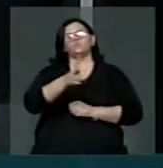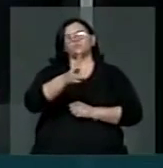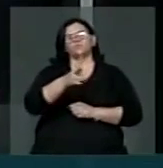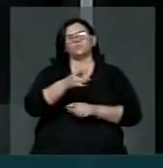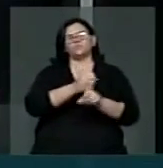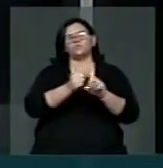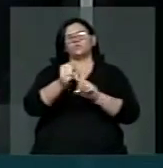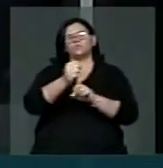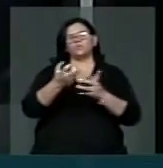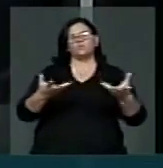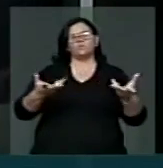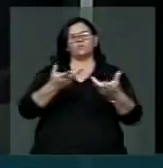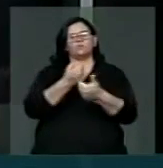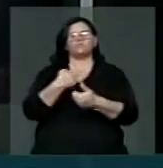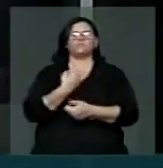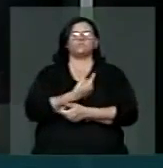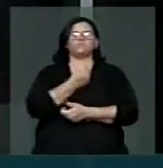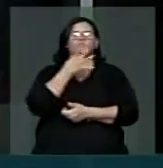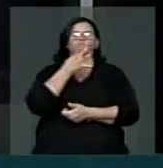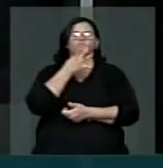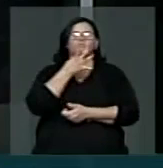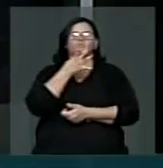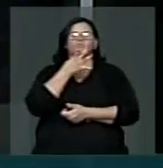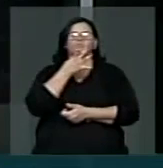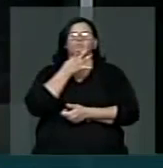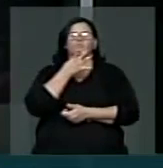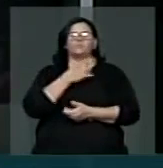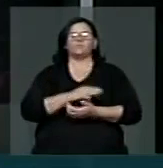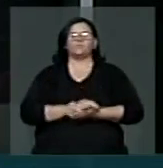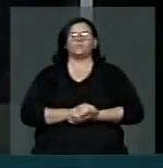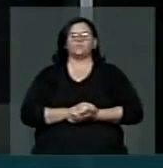abrangendo todos os brasileiros. Então, o apelo é que seja aprovado.